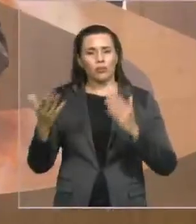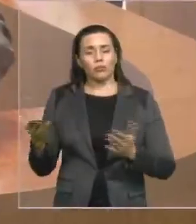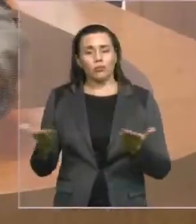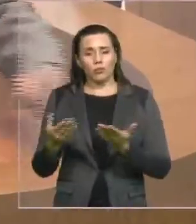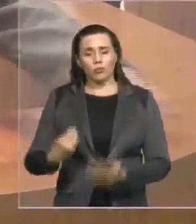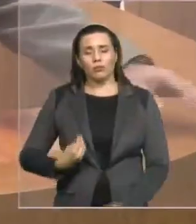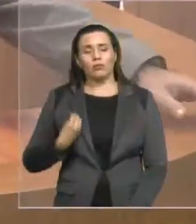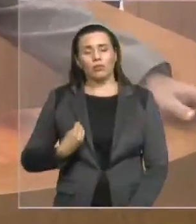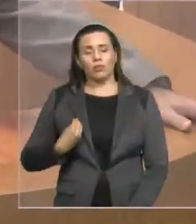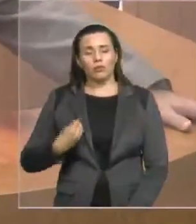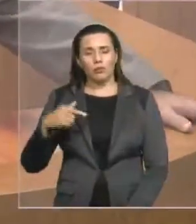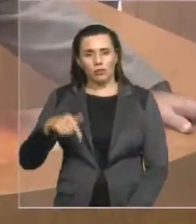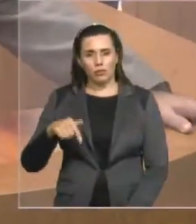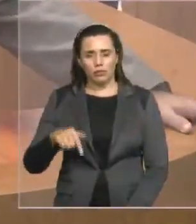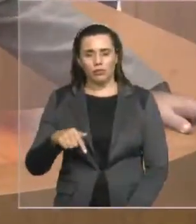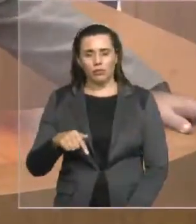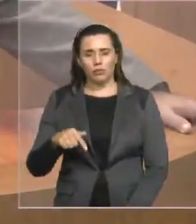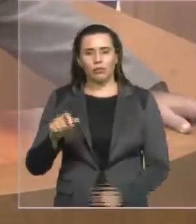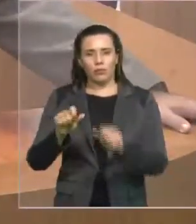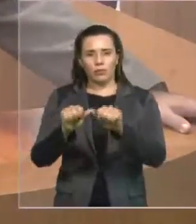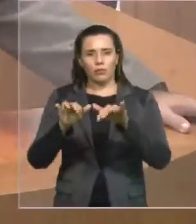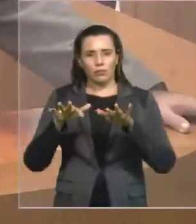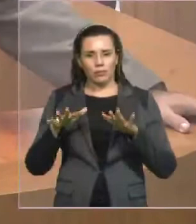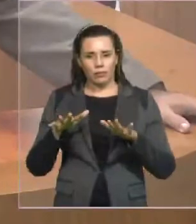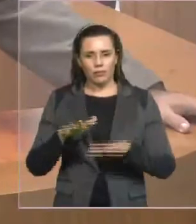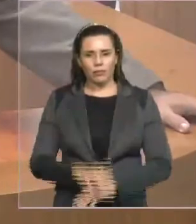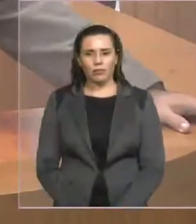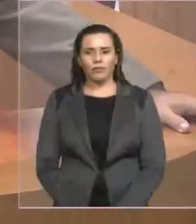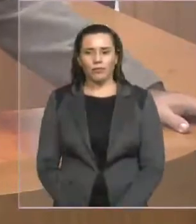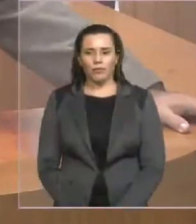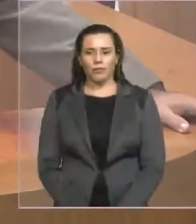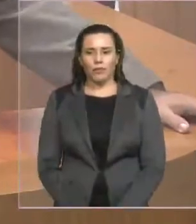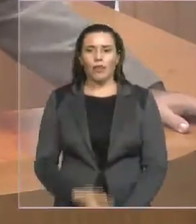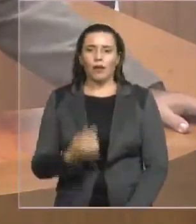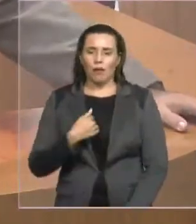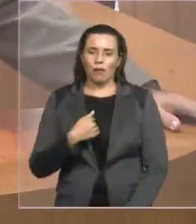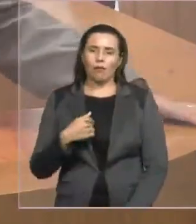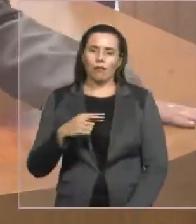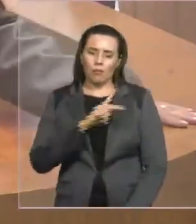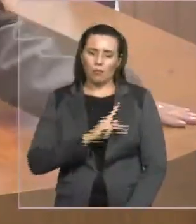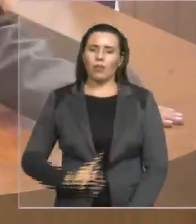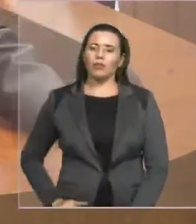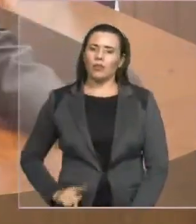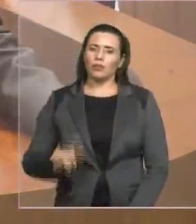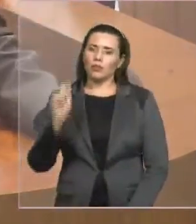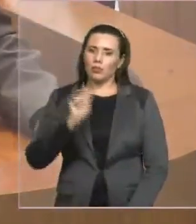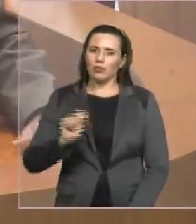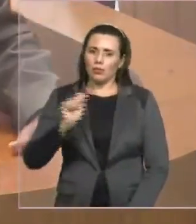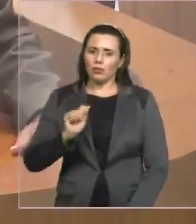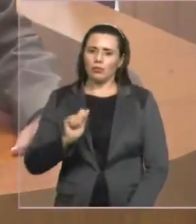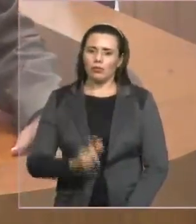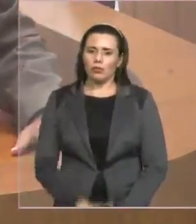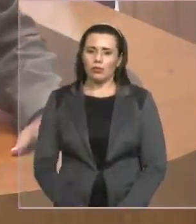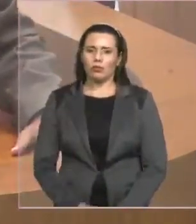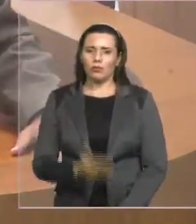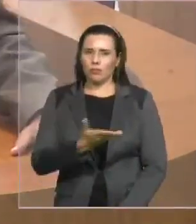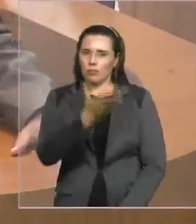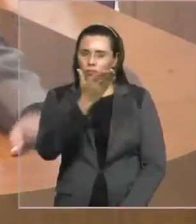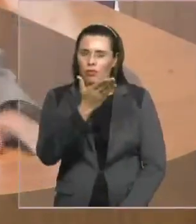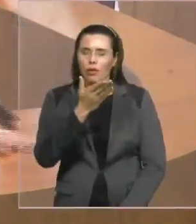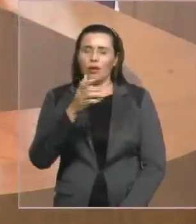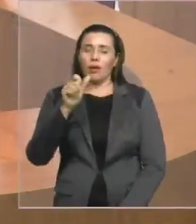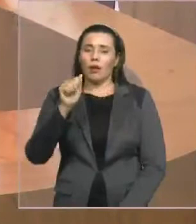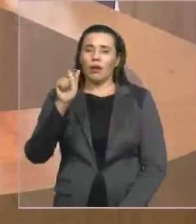aqui presentes nessa sessão em nome do seu presidente da associação, doutor Augusto Brandão. Senhor